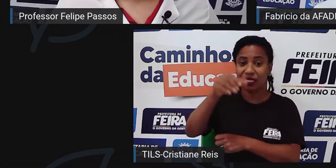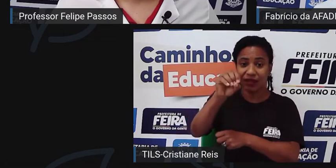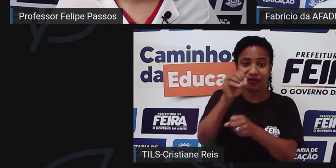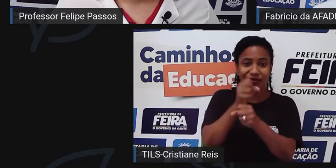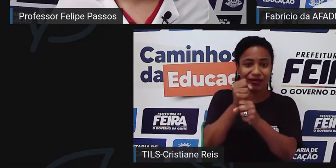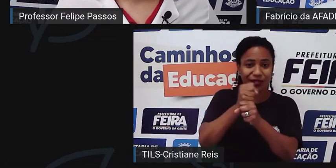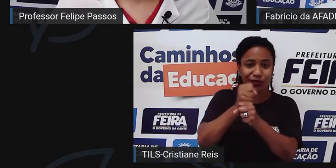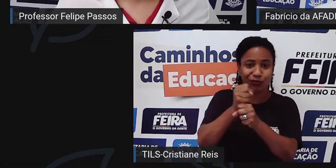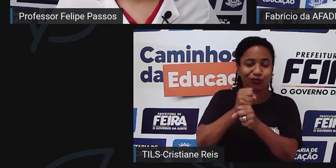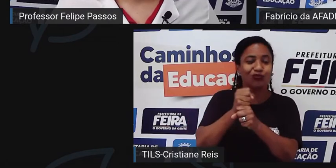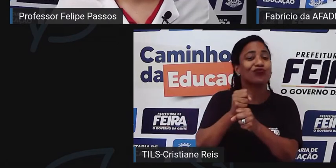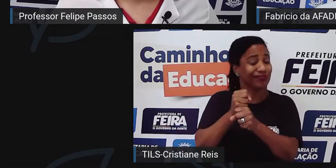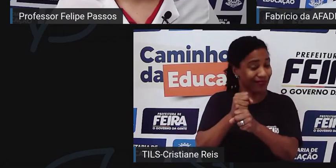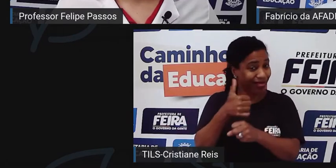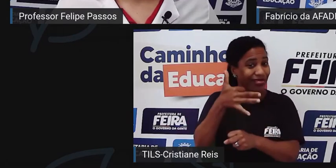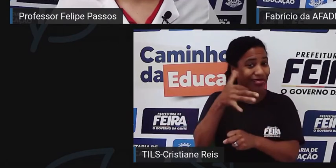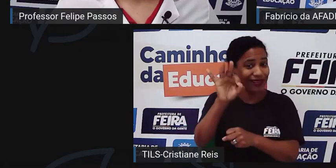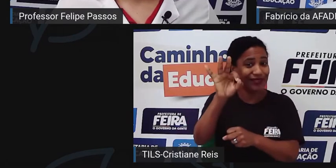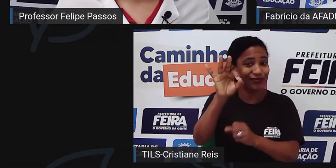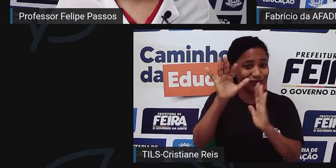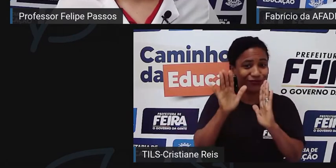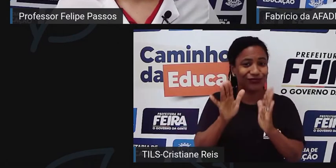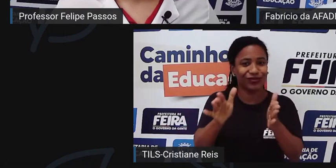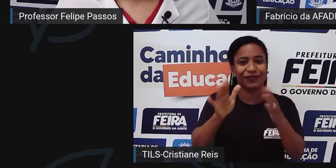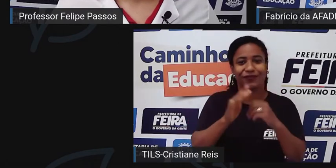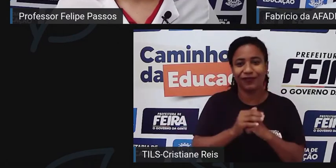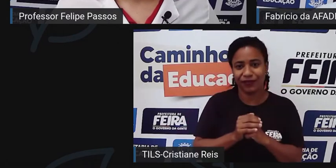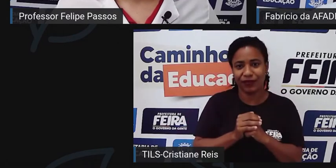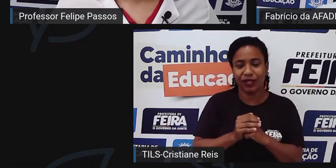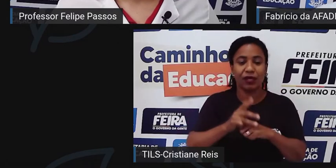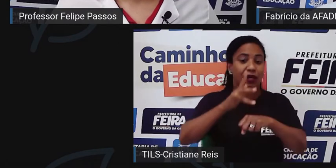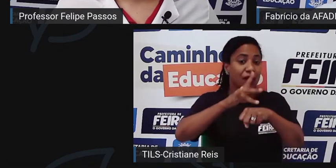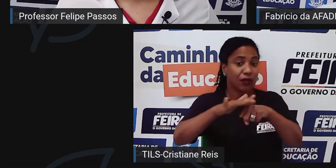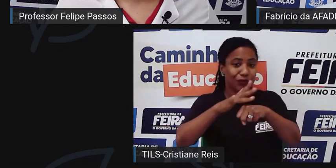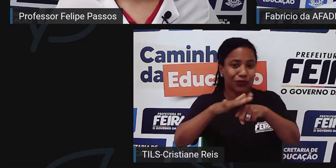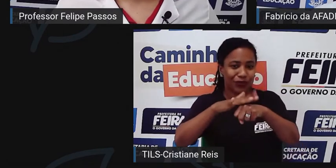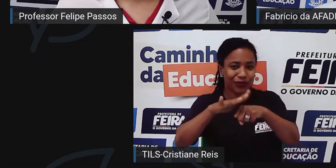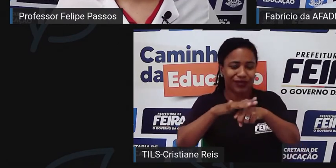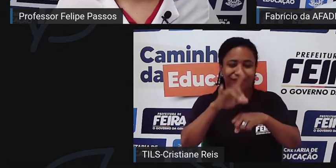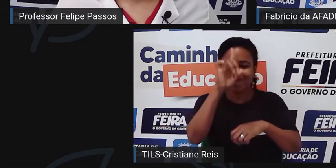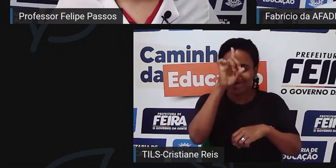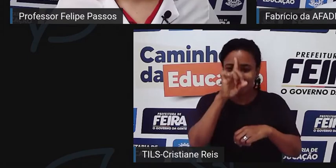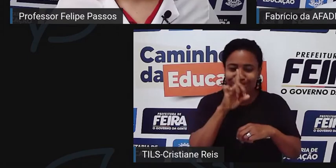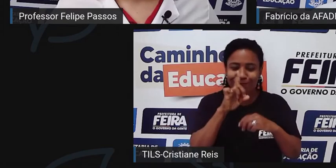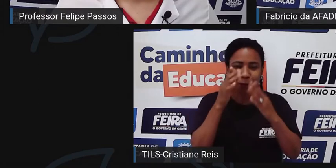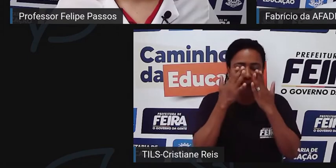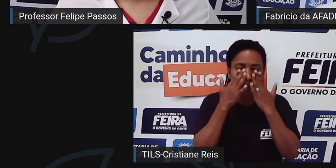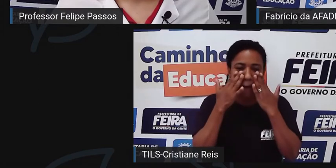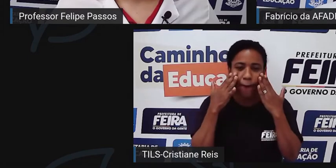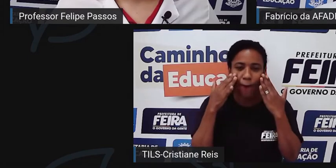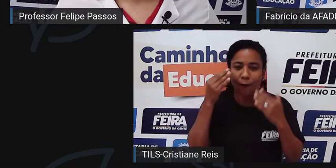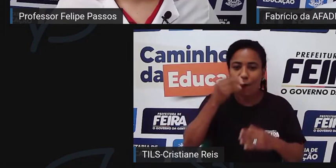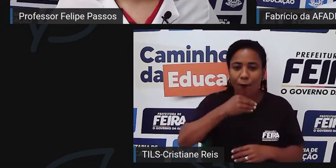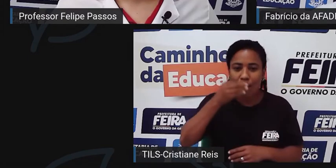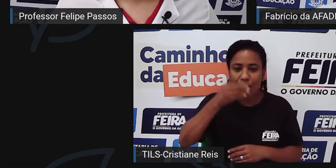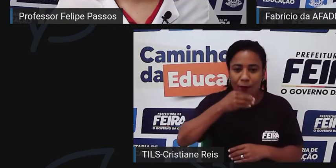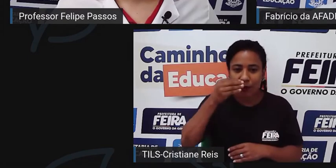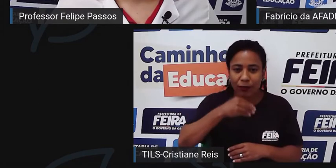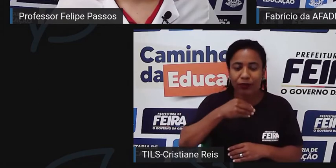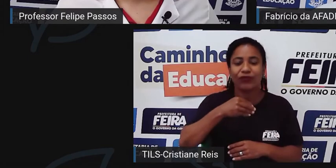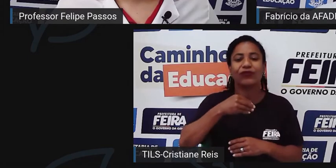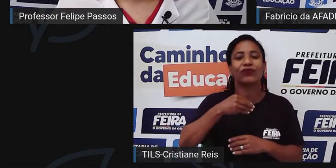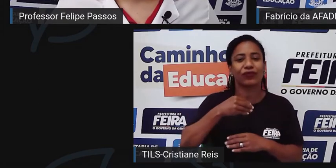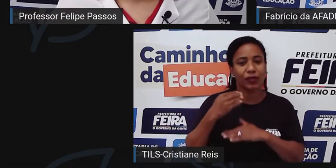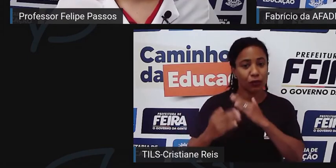década. E a doença fosiforme só foi começar a evoluir um pouquinho, que começou através